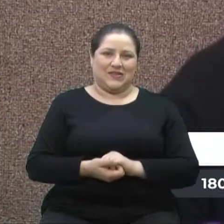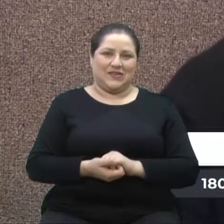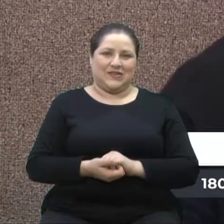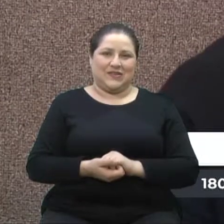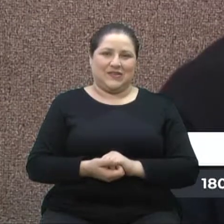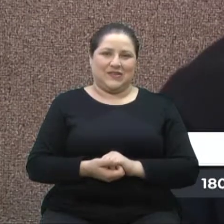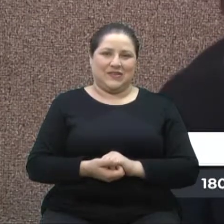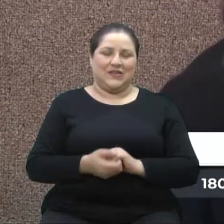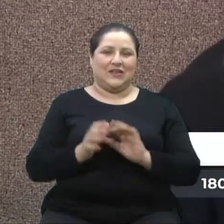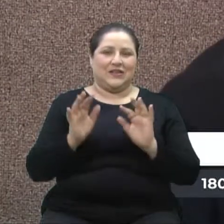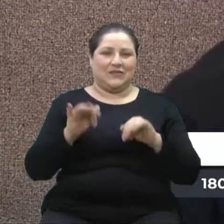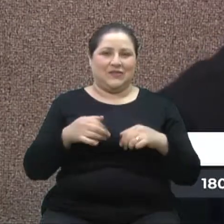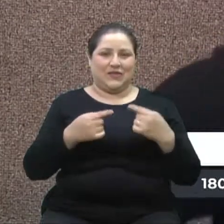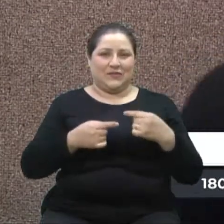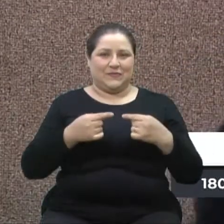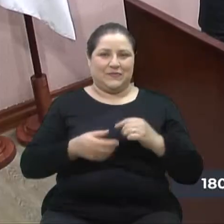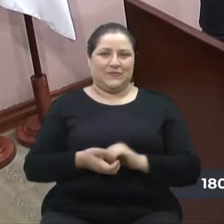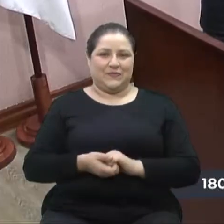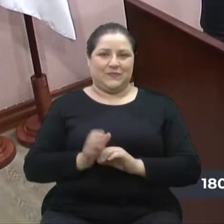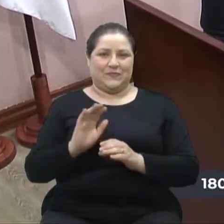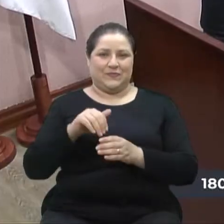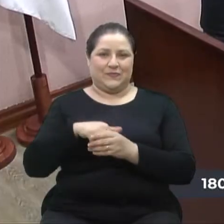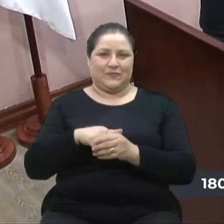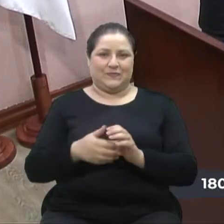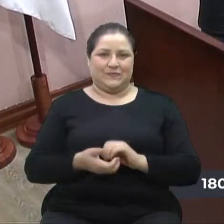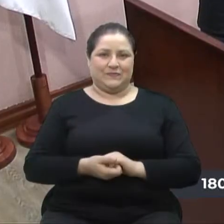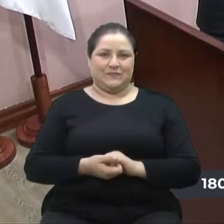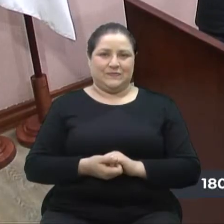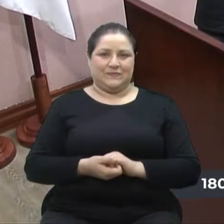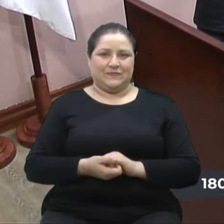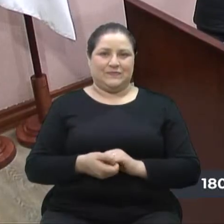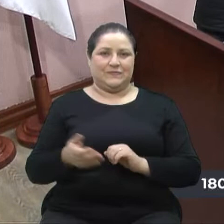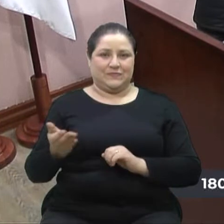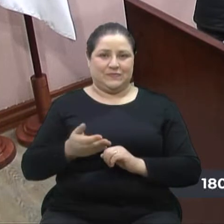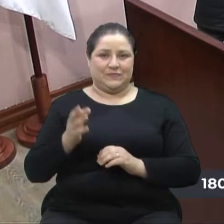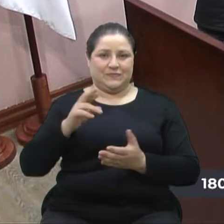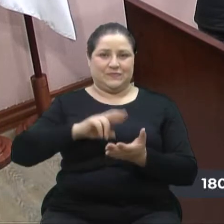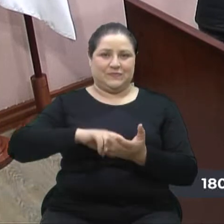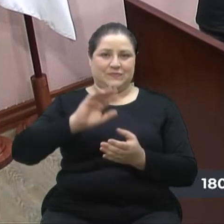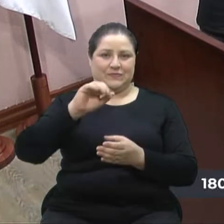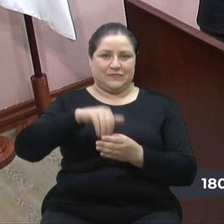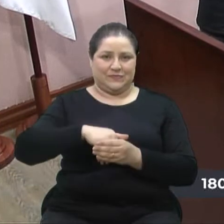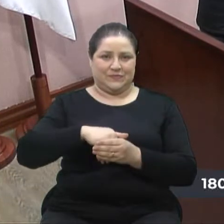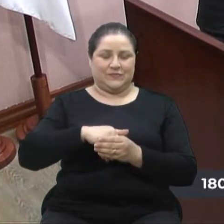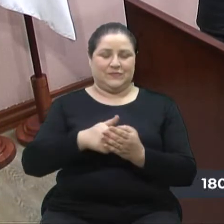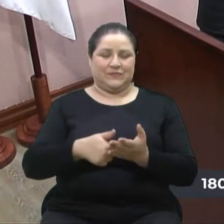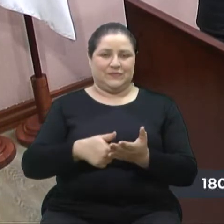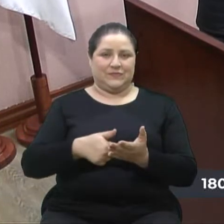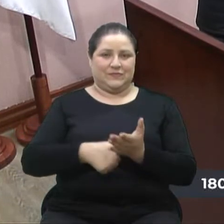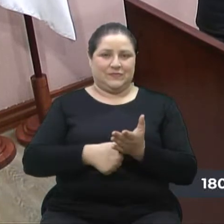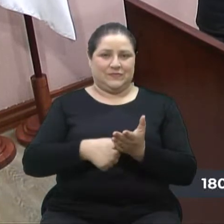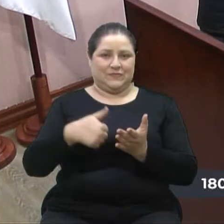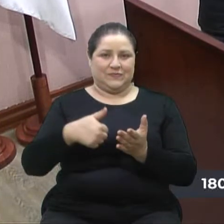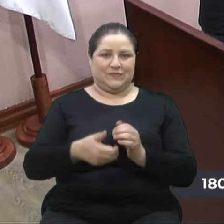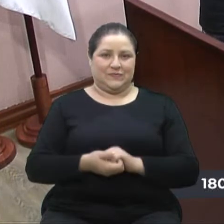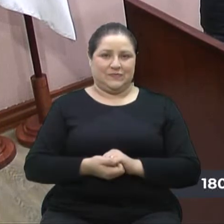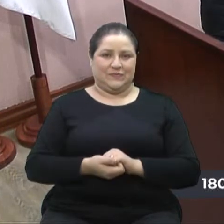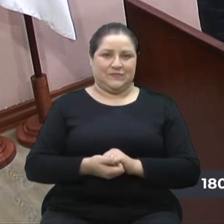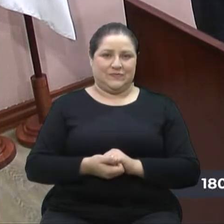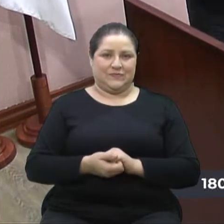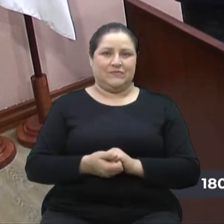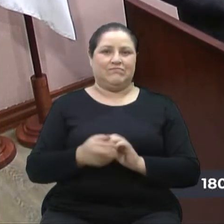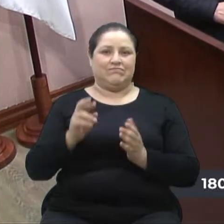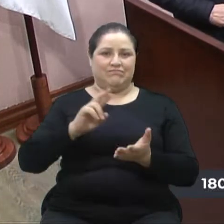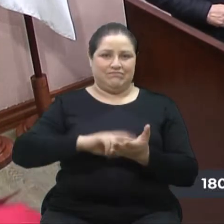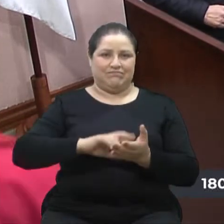Obrigada, encerrada a discussão em votação. Passemos ao registro dos votos no terminal eletrônico. Passemos ao registro dos votos